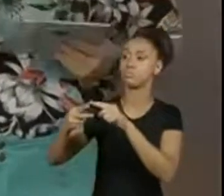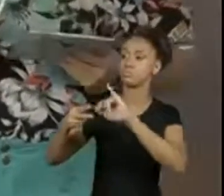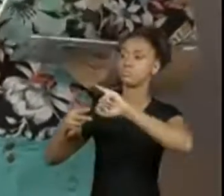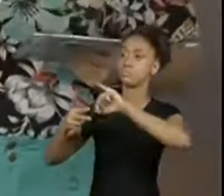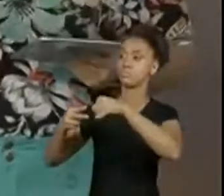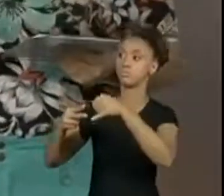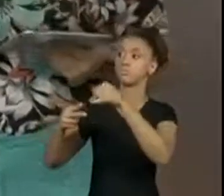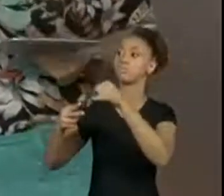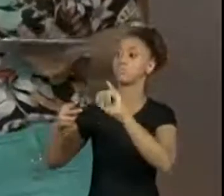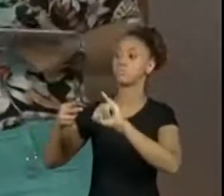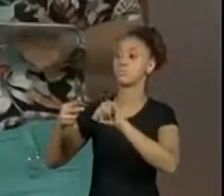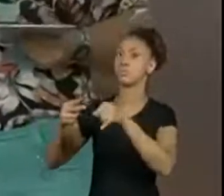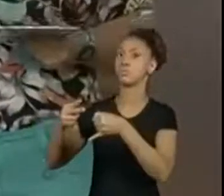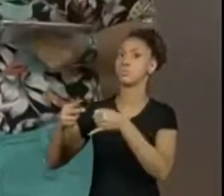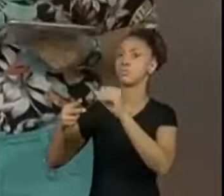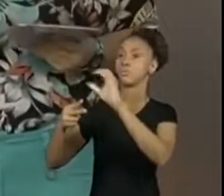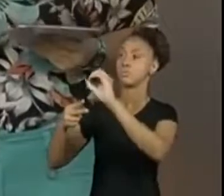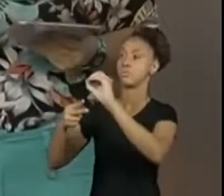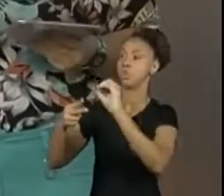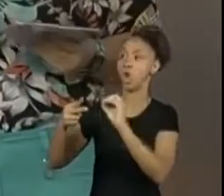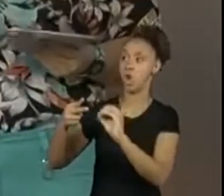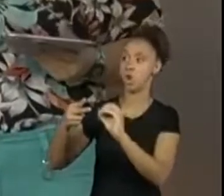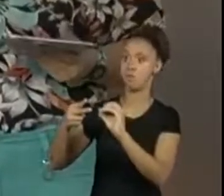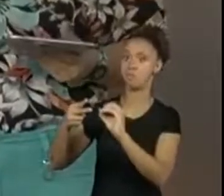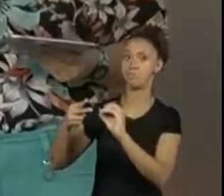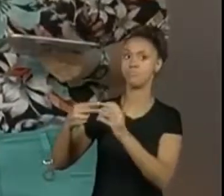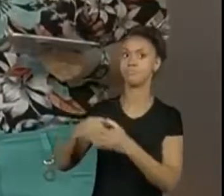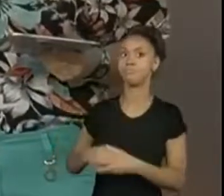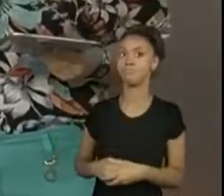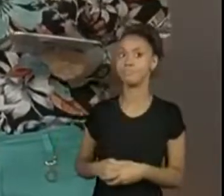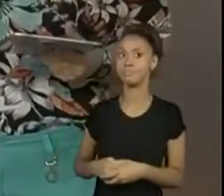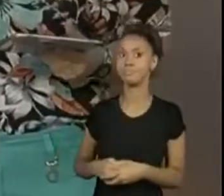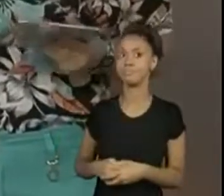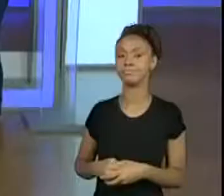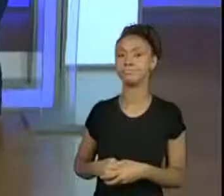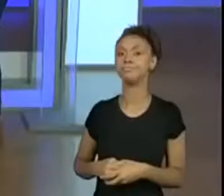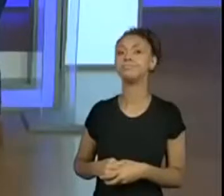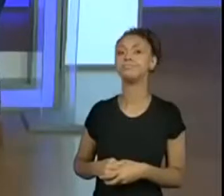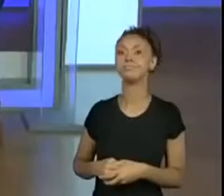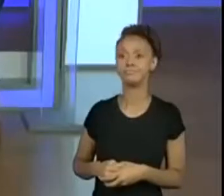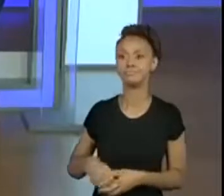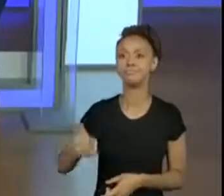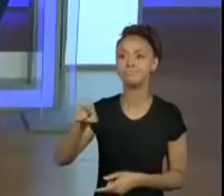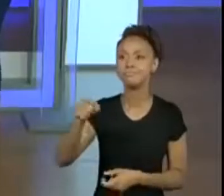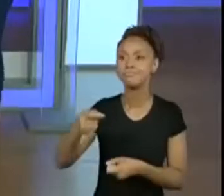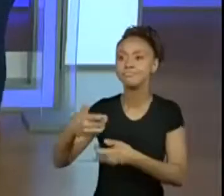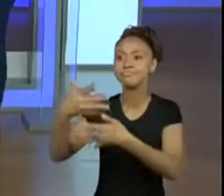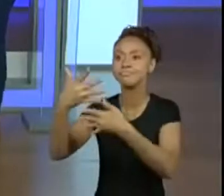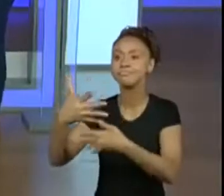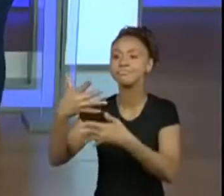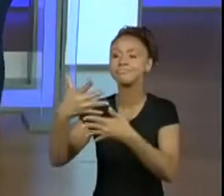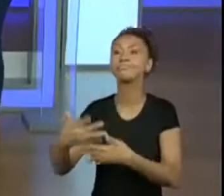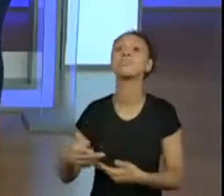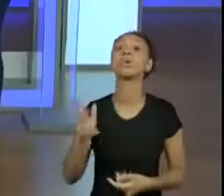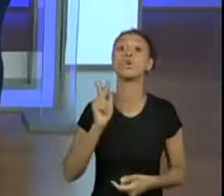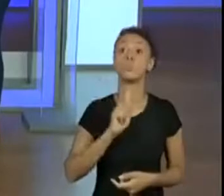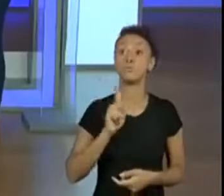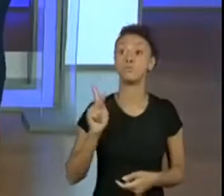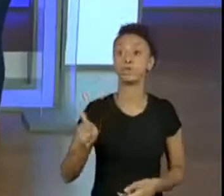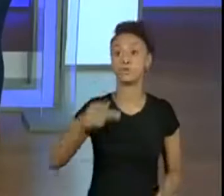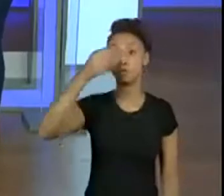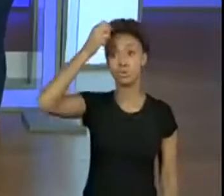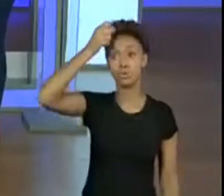O. E aí, fechamos? Fechamos, Pro. Eles estão dizendo que o nome do professor